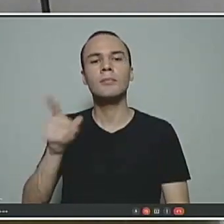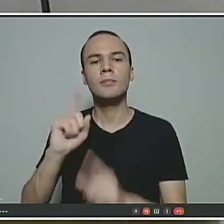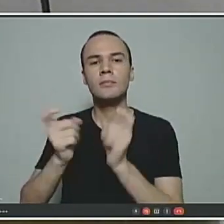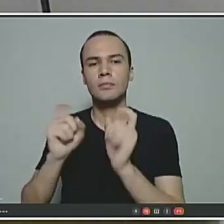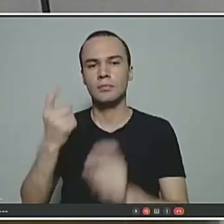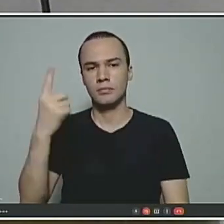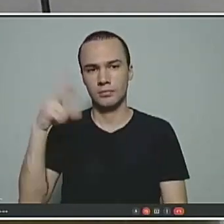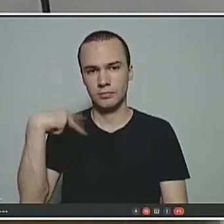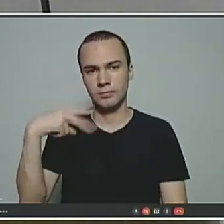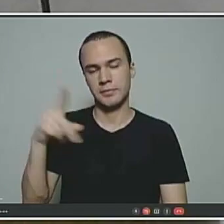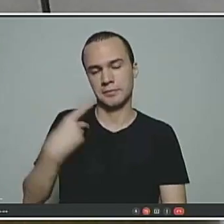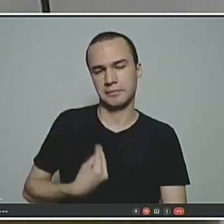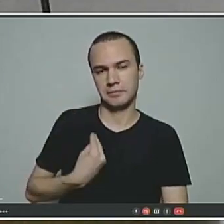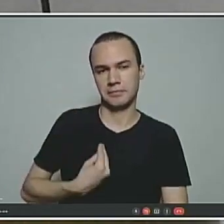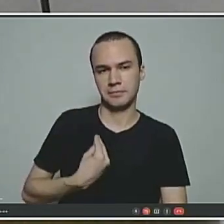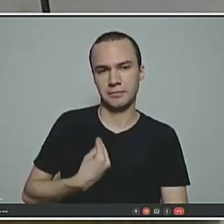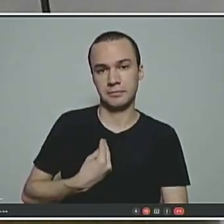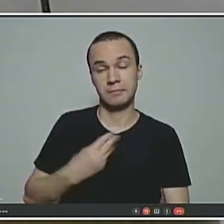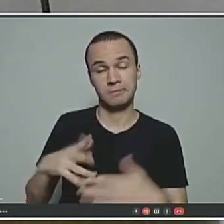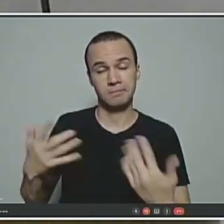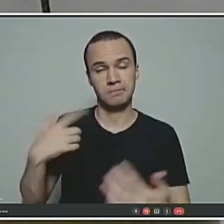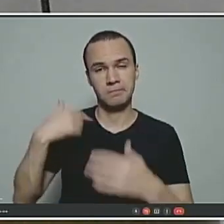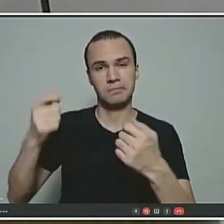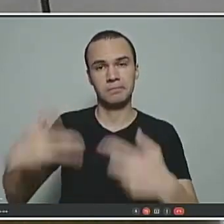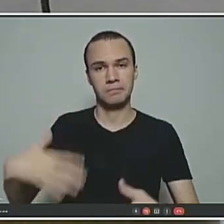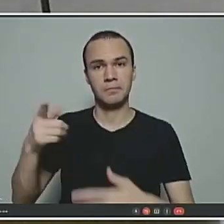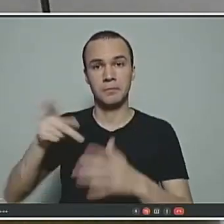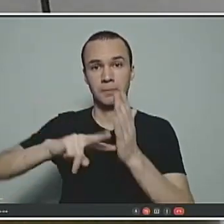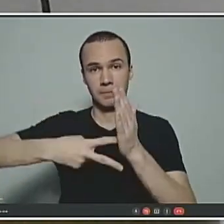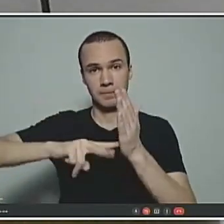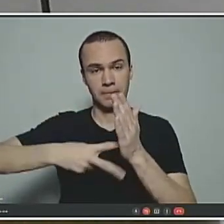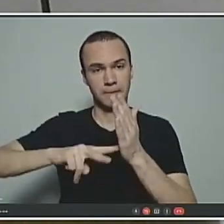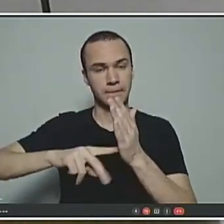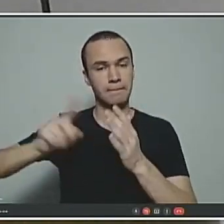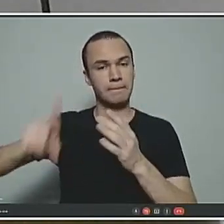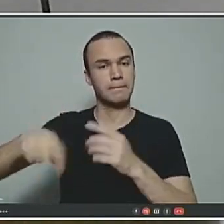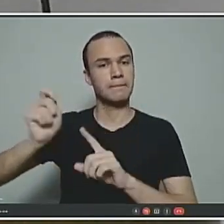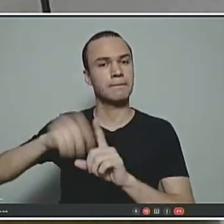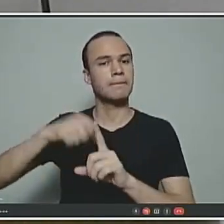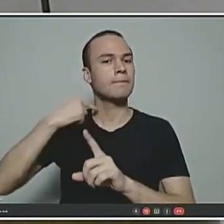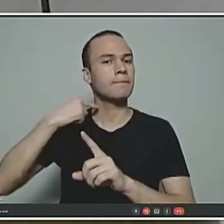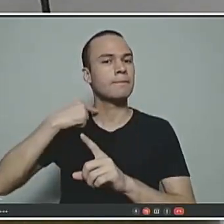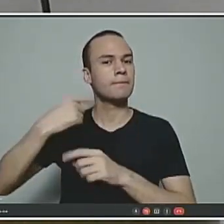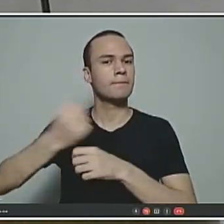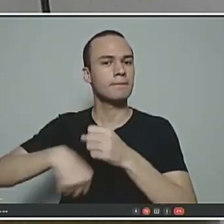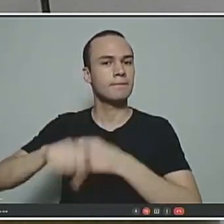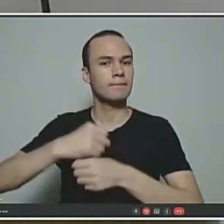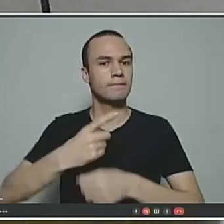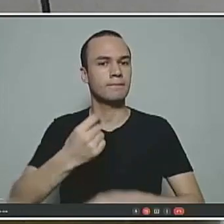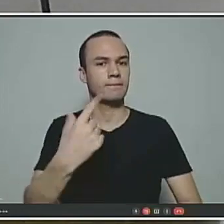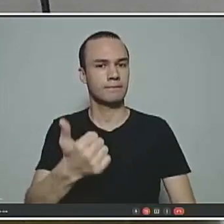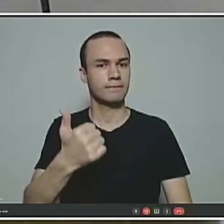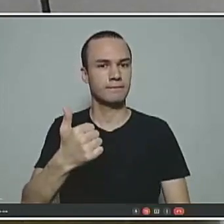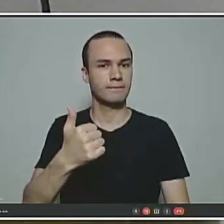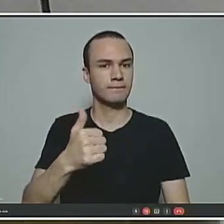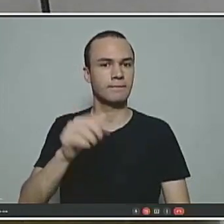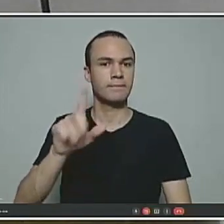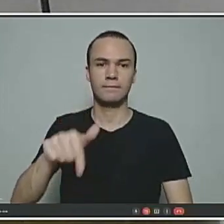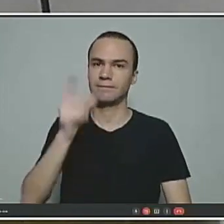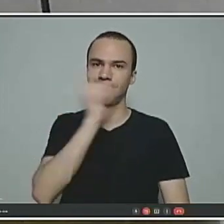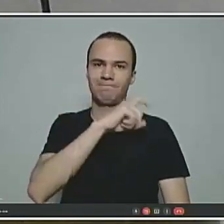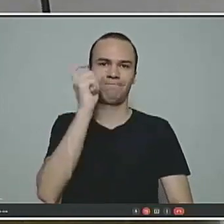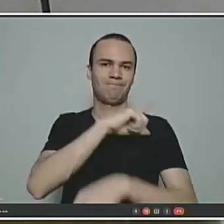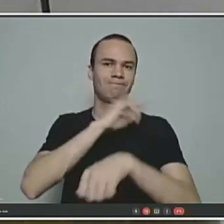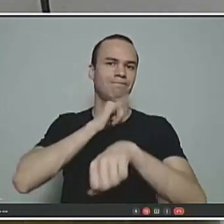os vereadores participaram. Então, quando dizem que o sindicato participou desde maio de 2021, é falácia, é